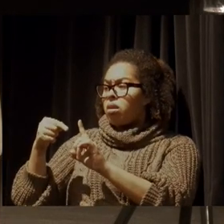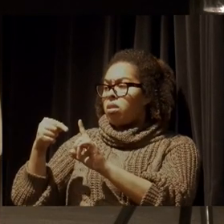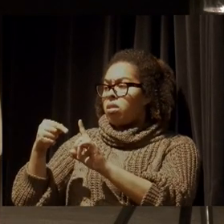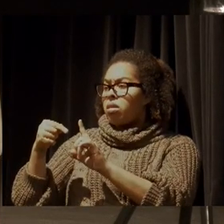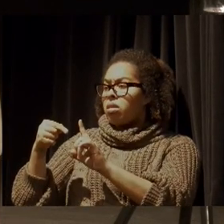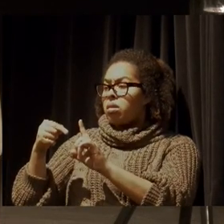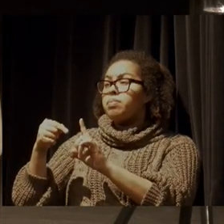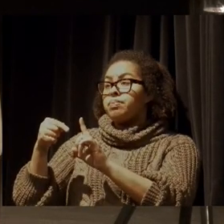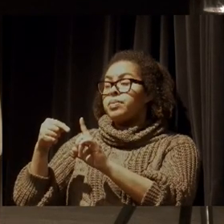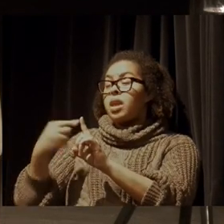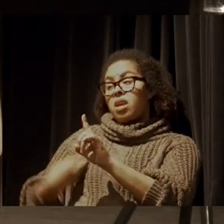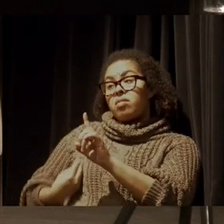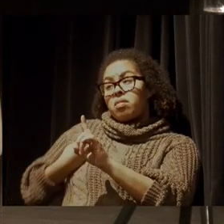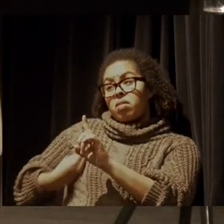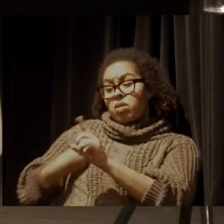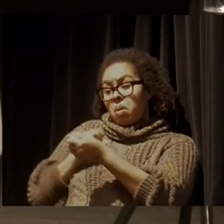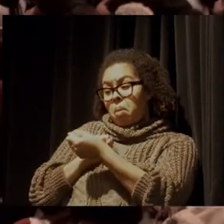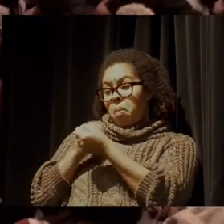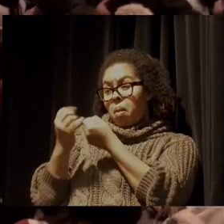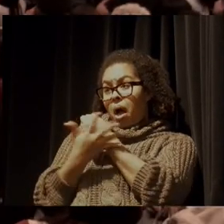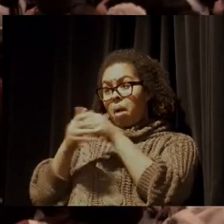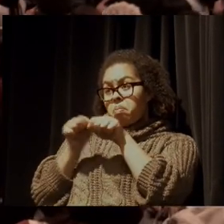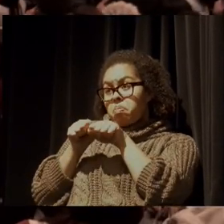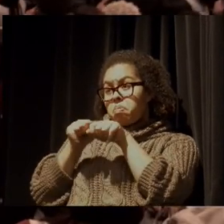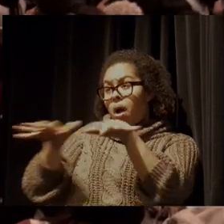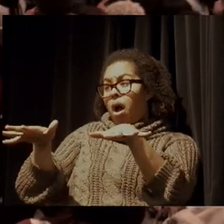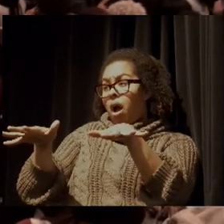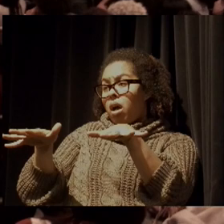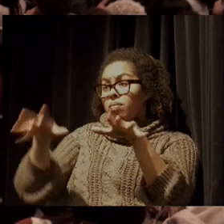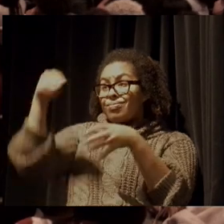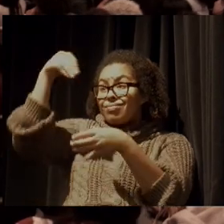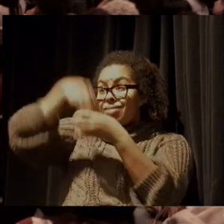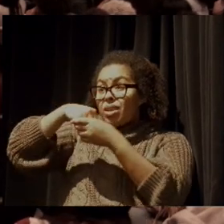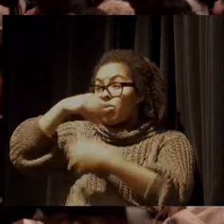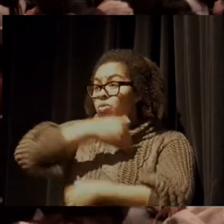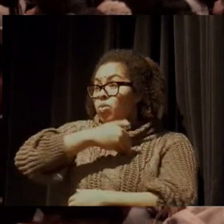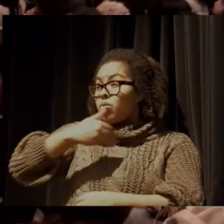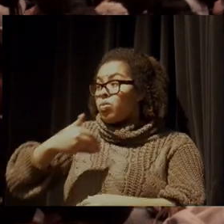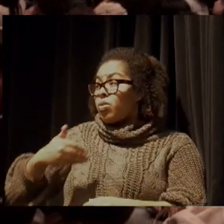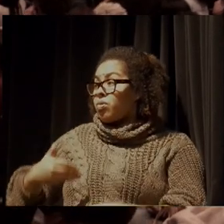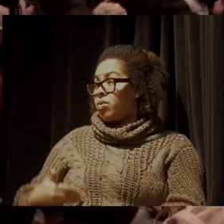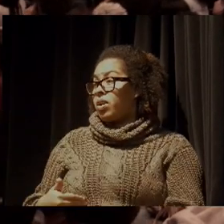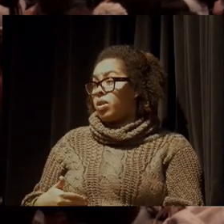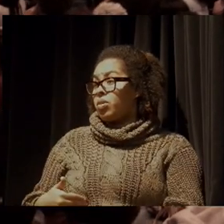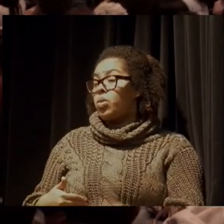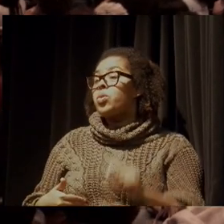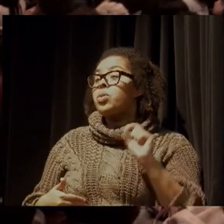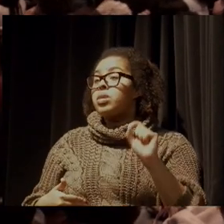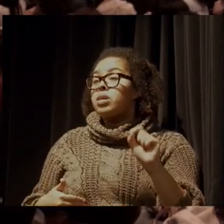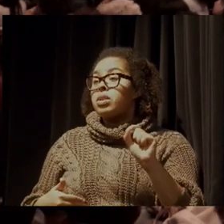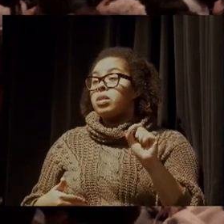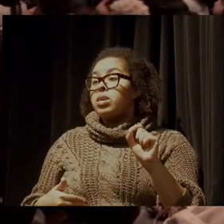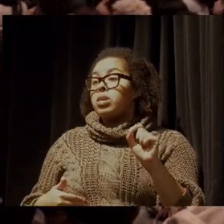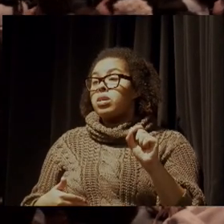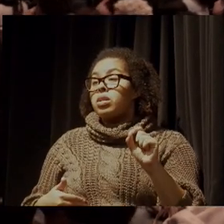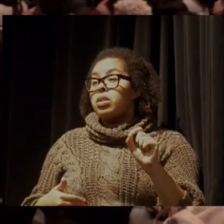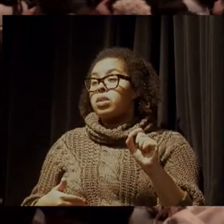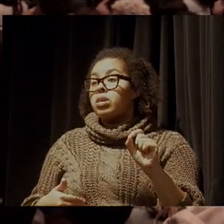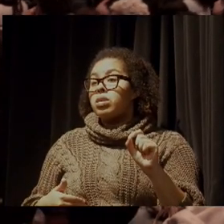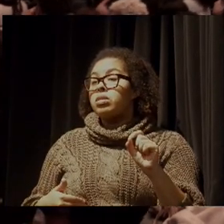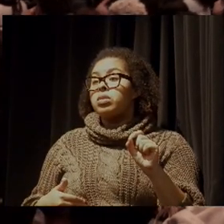pandemia dentro de um governo que foi extremamente